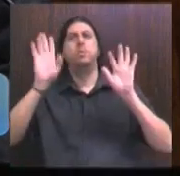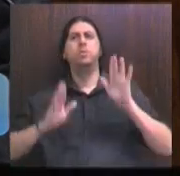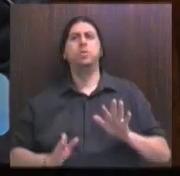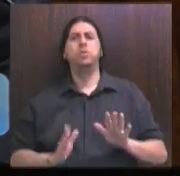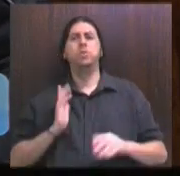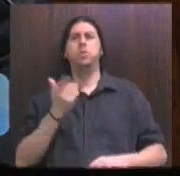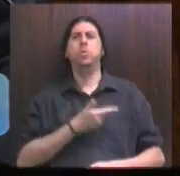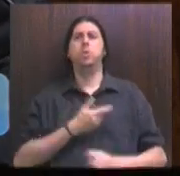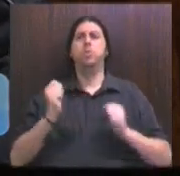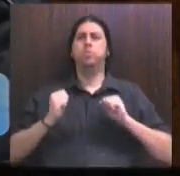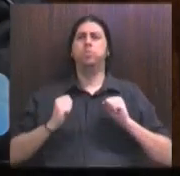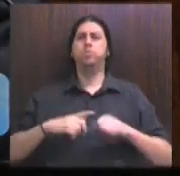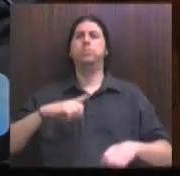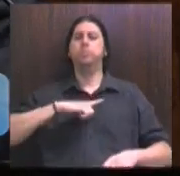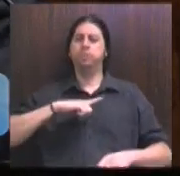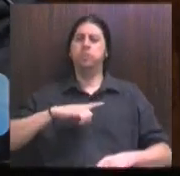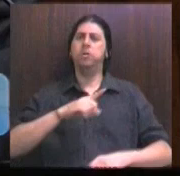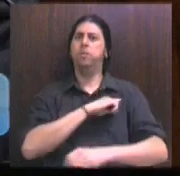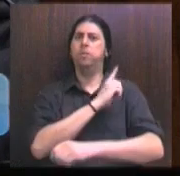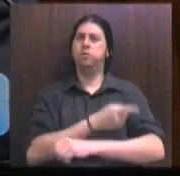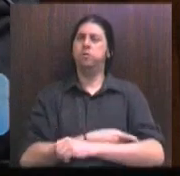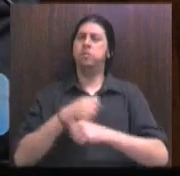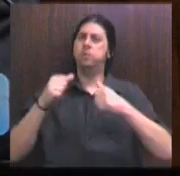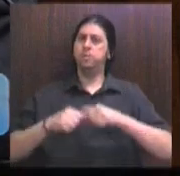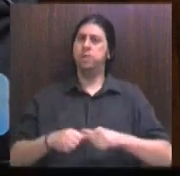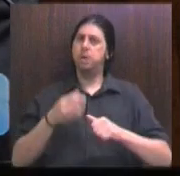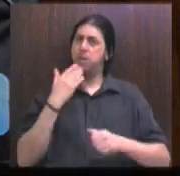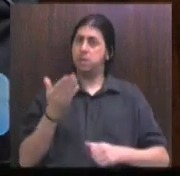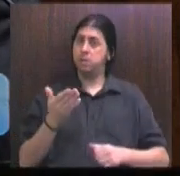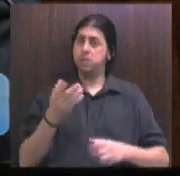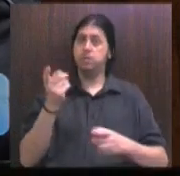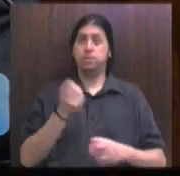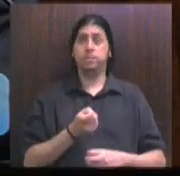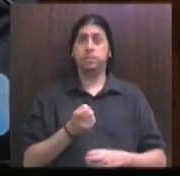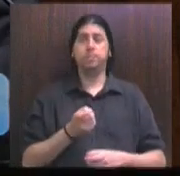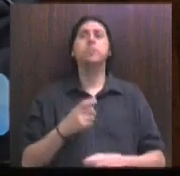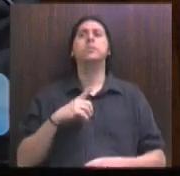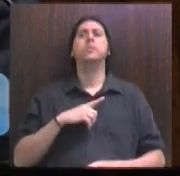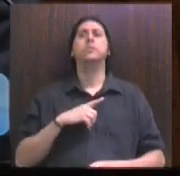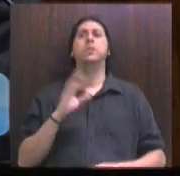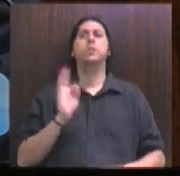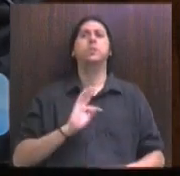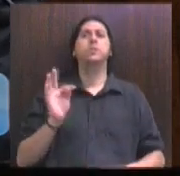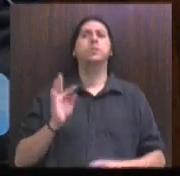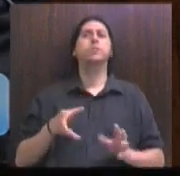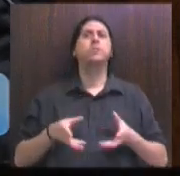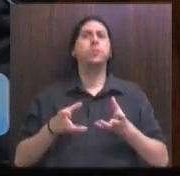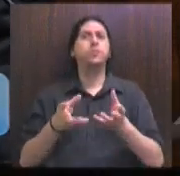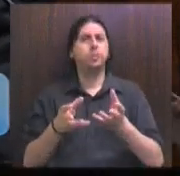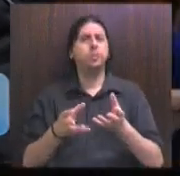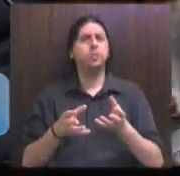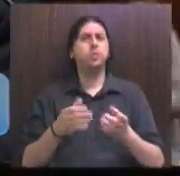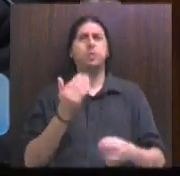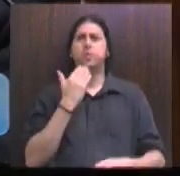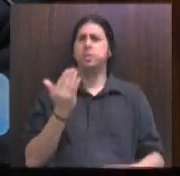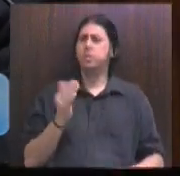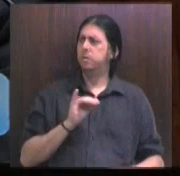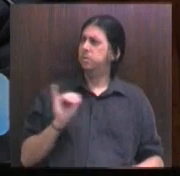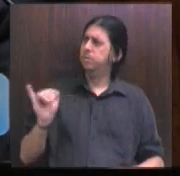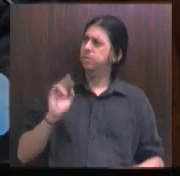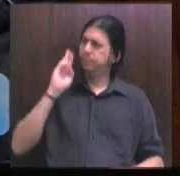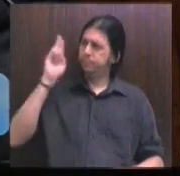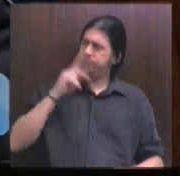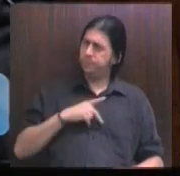nós possamos estar fortalecidos, que essa tarde seja para uma tarde de motivação. E eu vou pedir, senhor presidente,